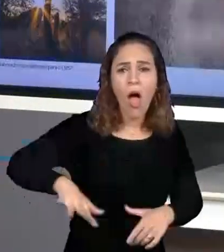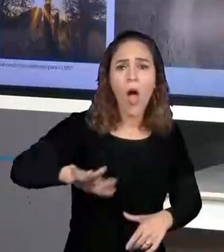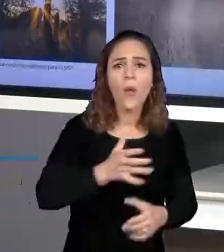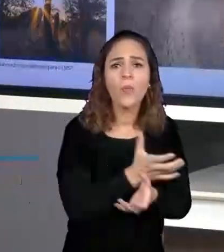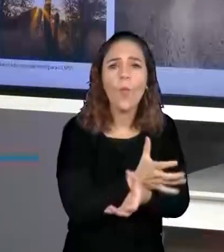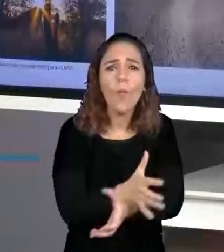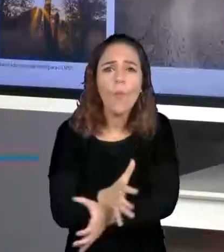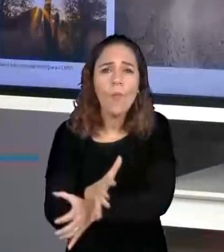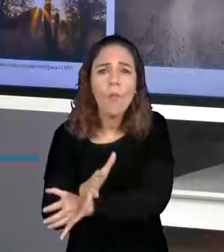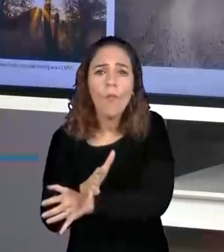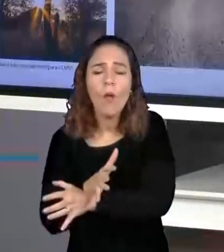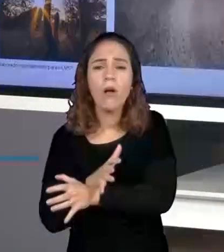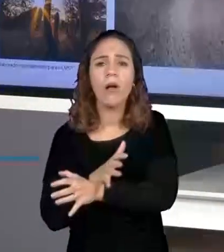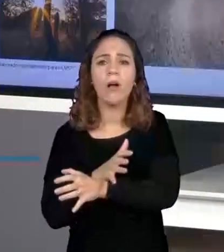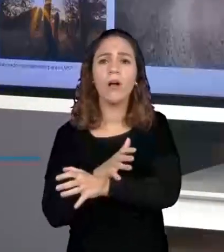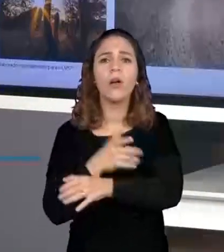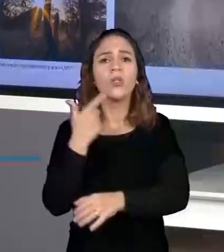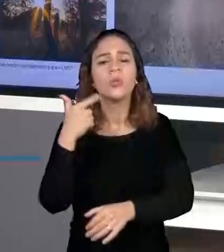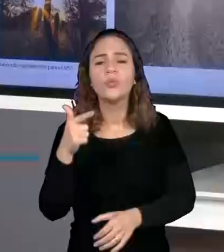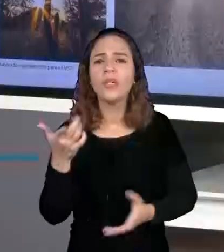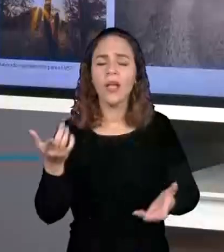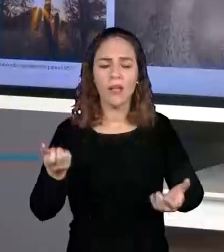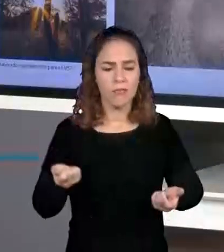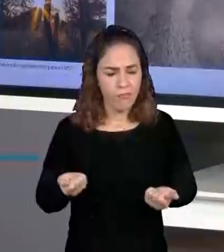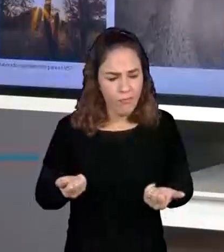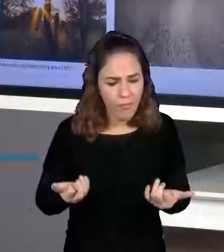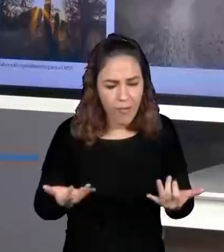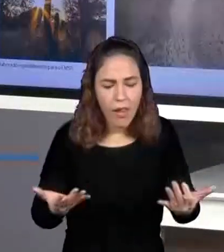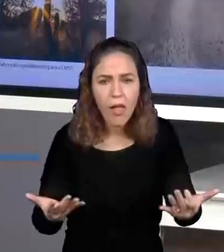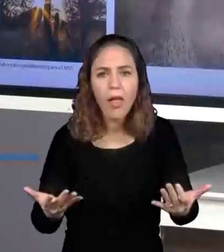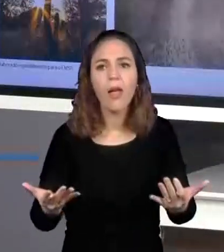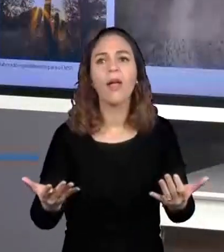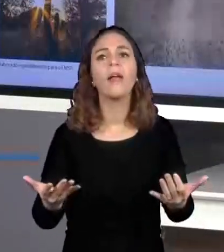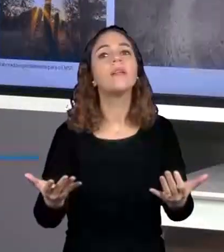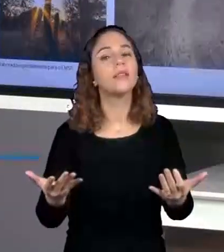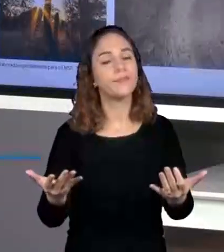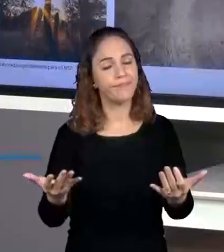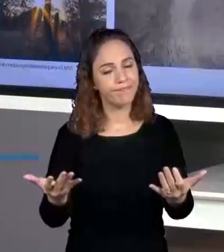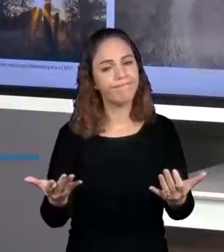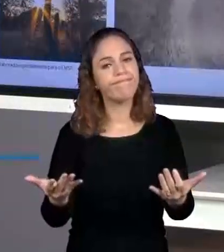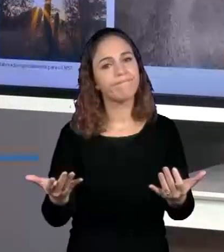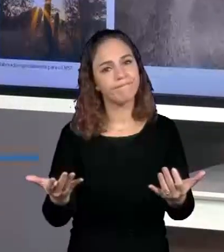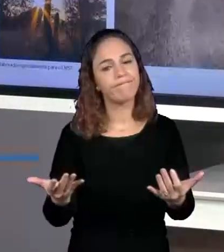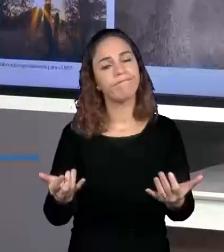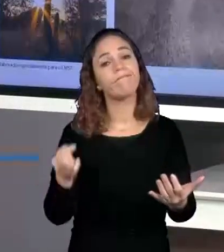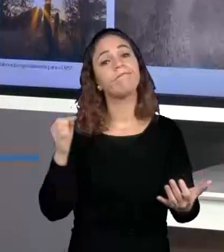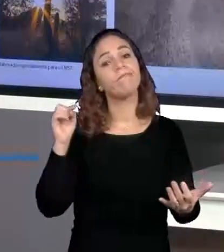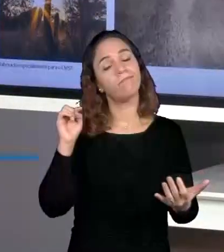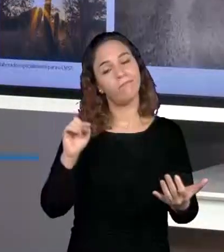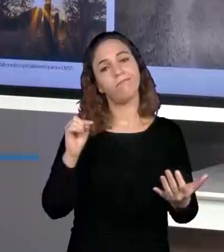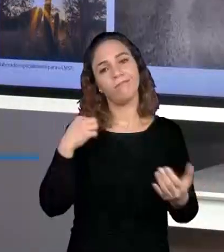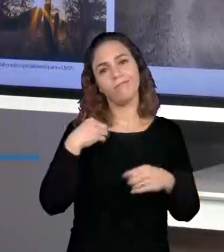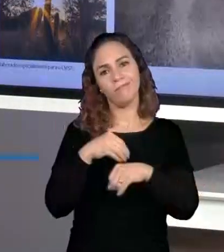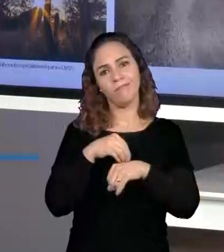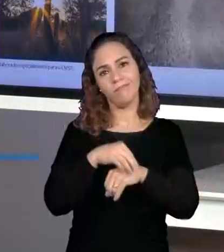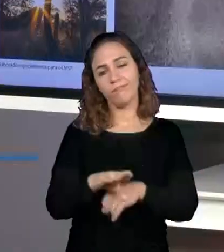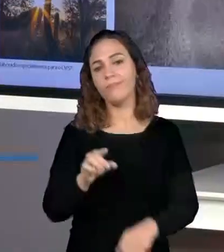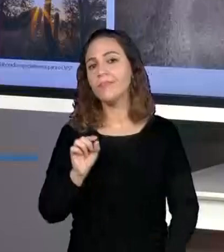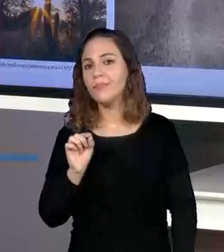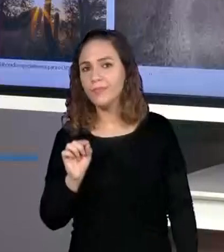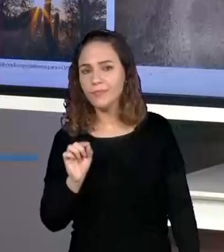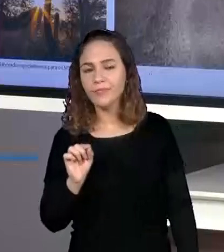vegetação, e a terra não é boa para plantar, traz para essa região algo que eu vou te falar, que é a